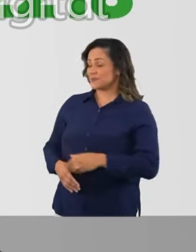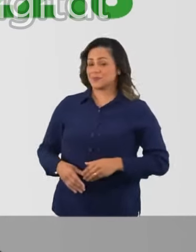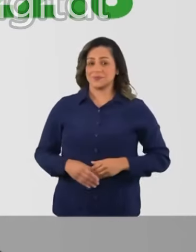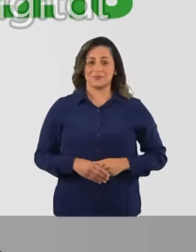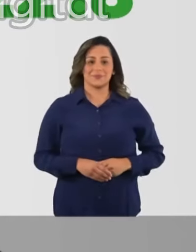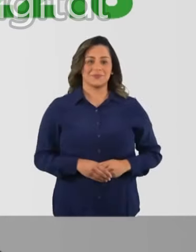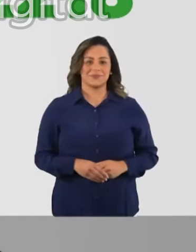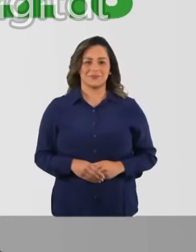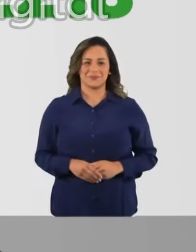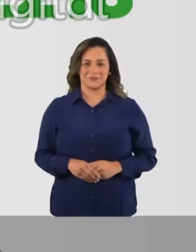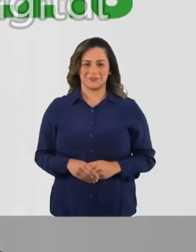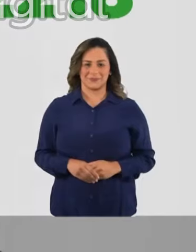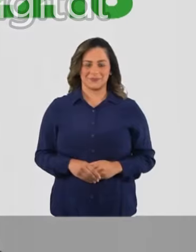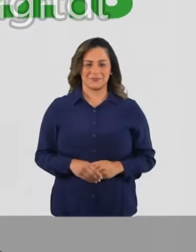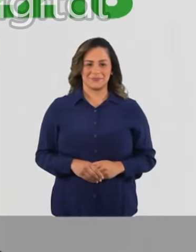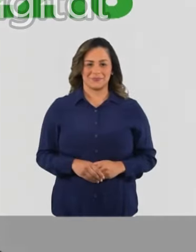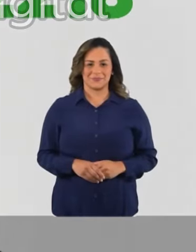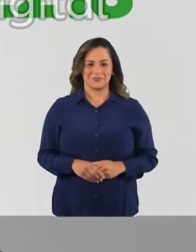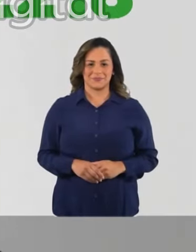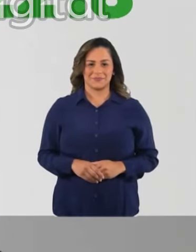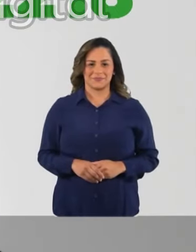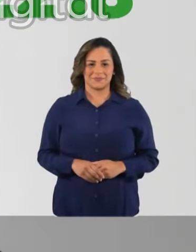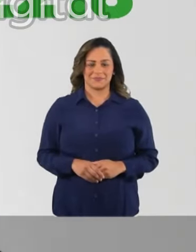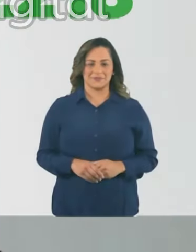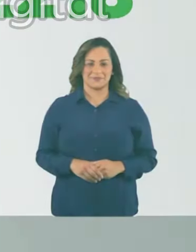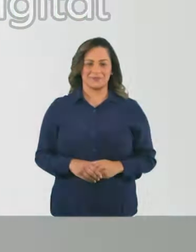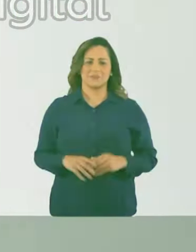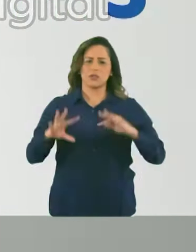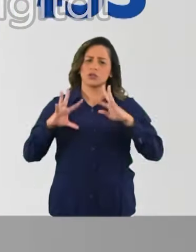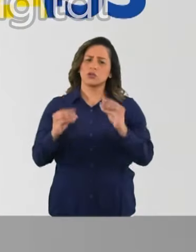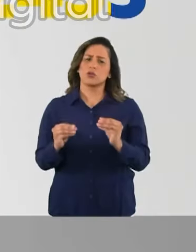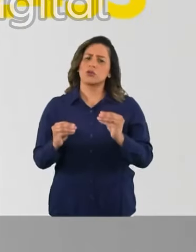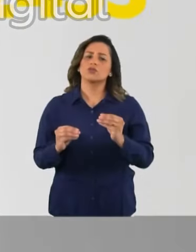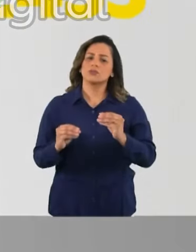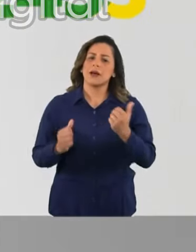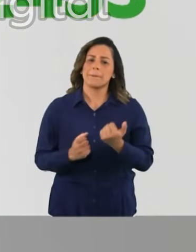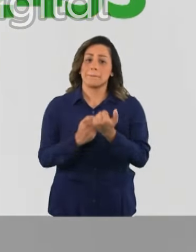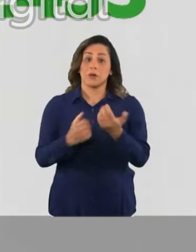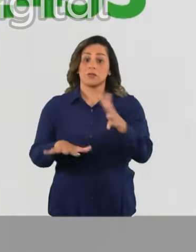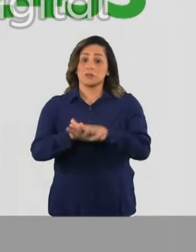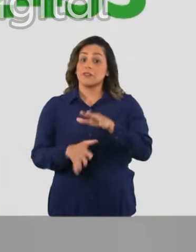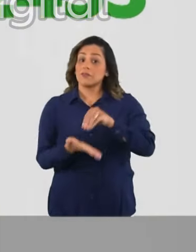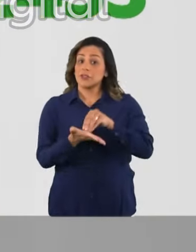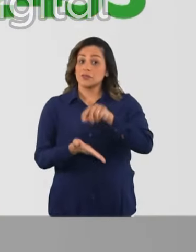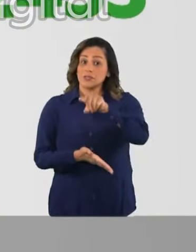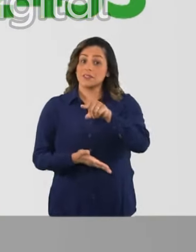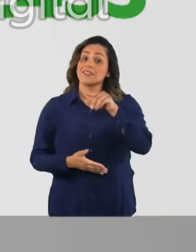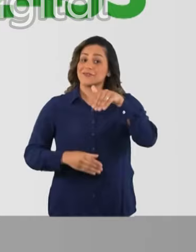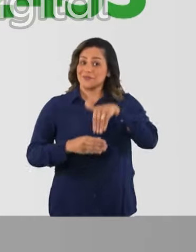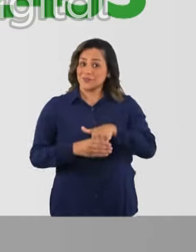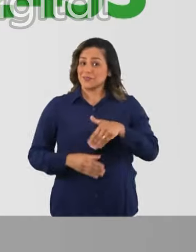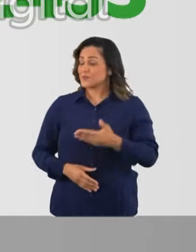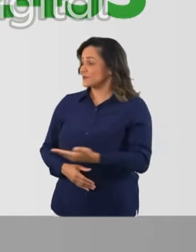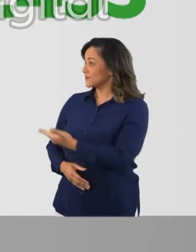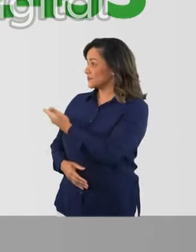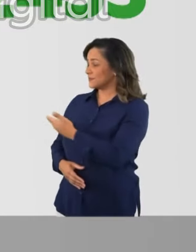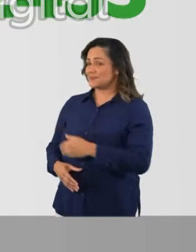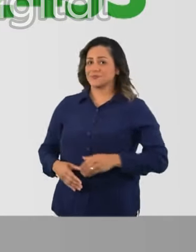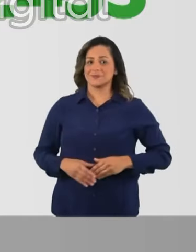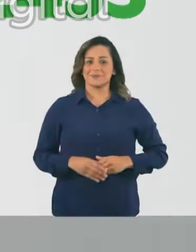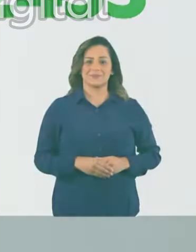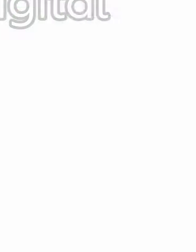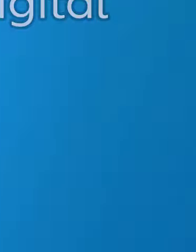David Zilberger Neto 22-218. Todos pela inclusão, agora só falta você. Vote Jefferson Pedro 22